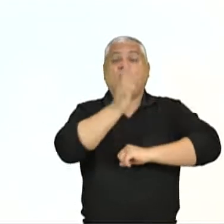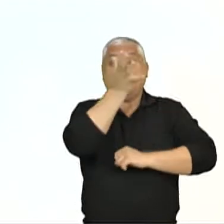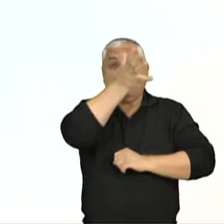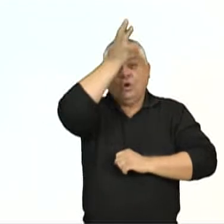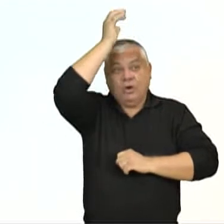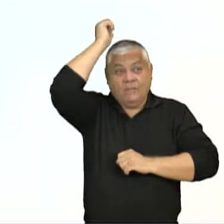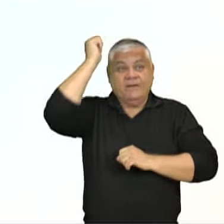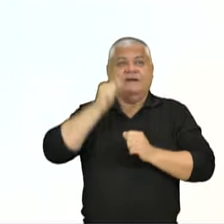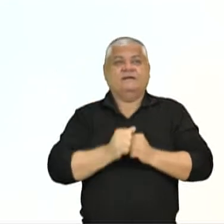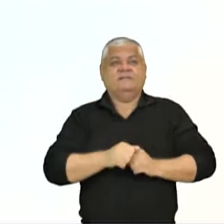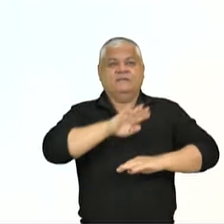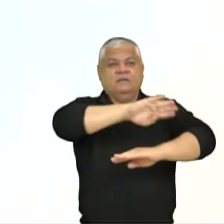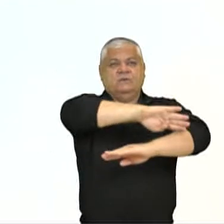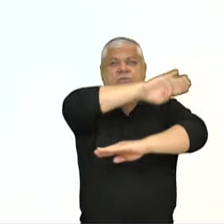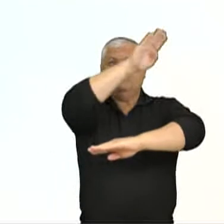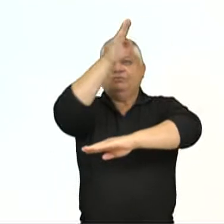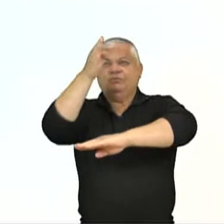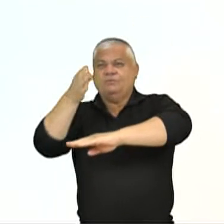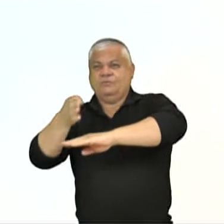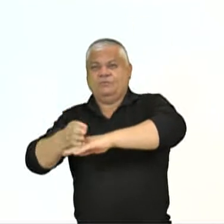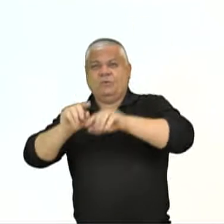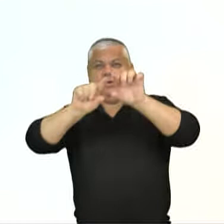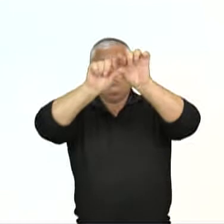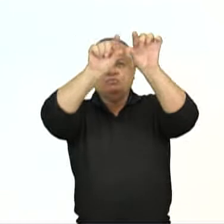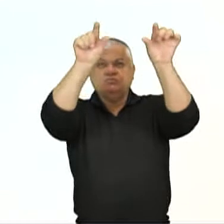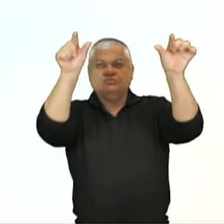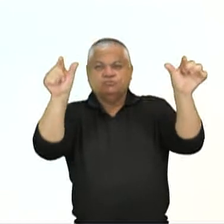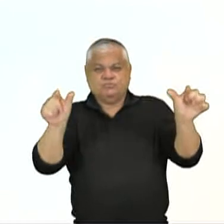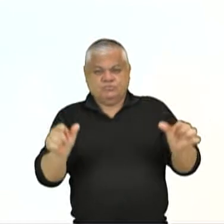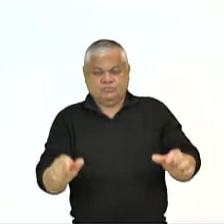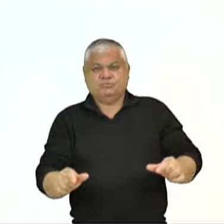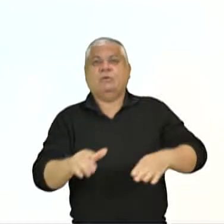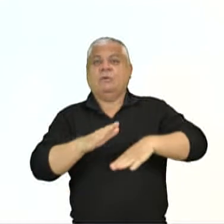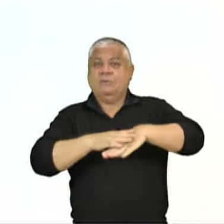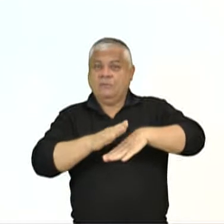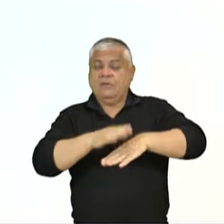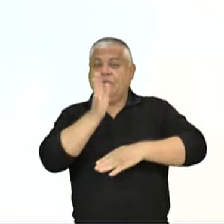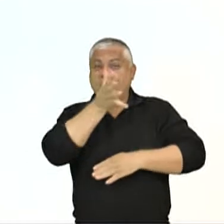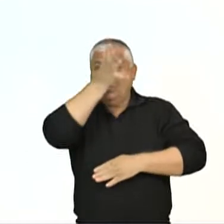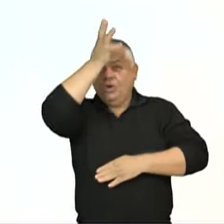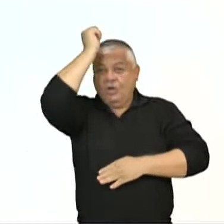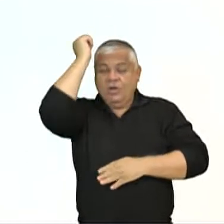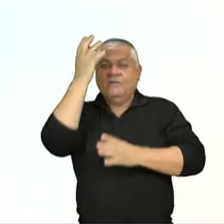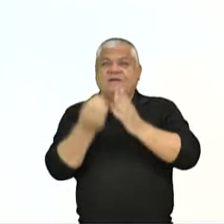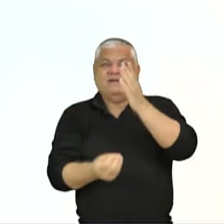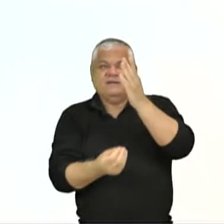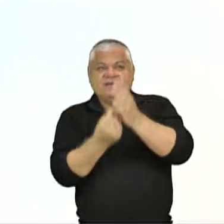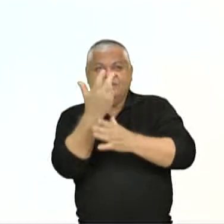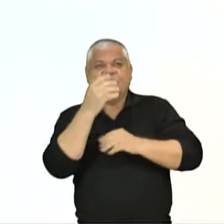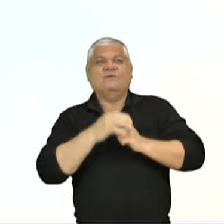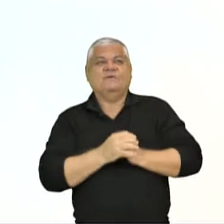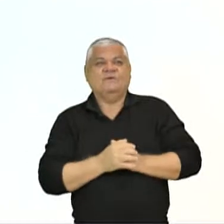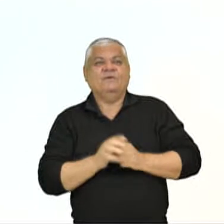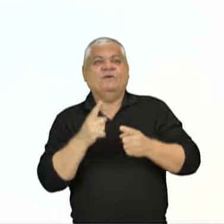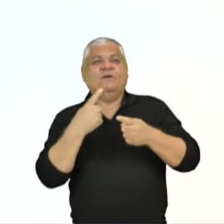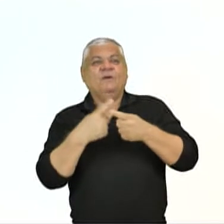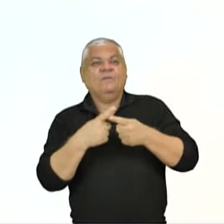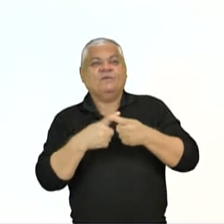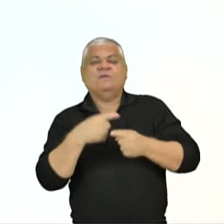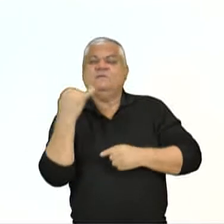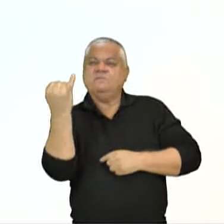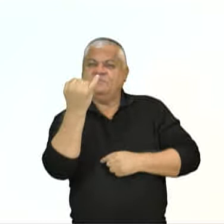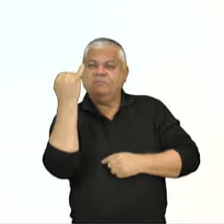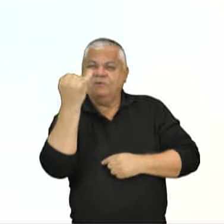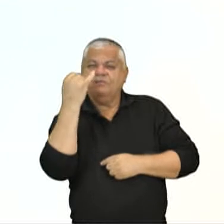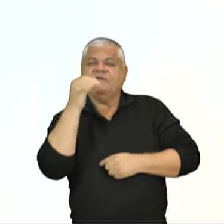Arco romano possibilitou maiores vãos, alturas e distribuição de peso. Muito mais eficaz que somente colunas gregas. Essa tecnologia foi importantíssima para a